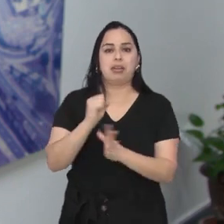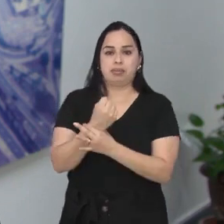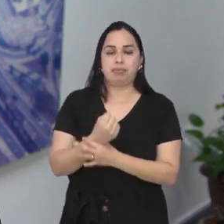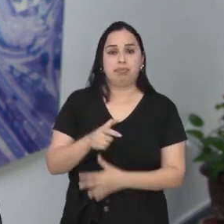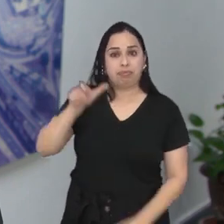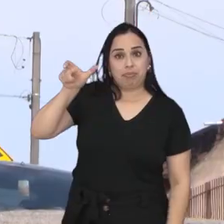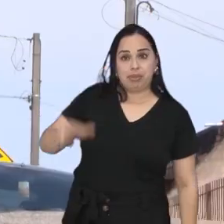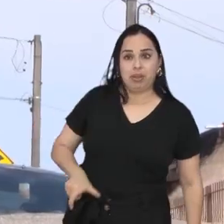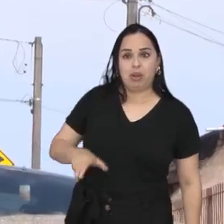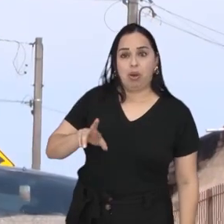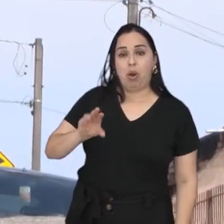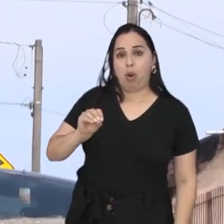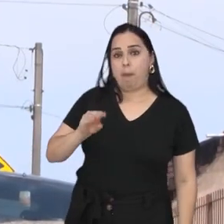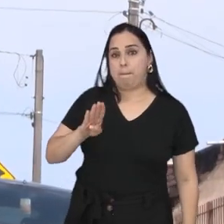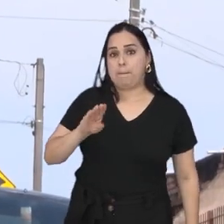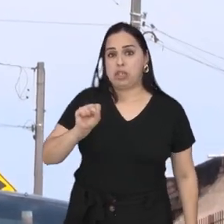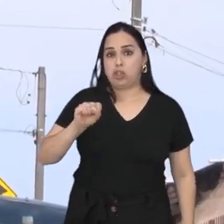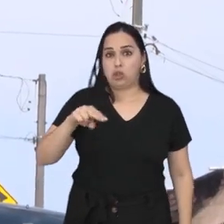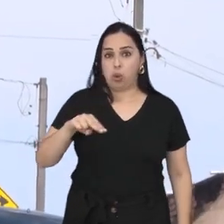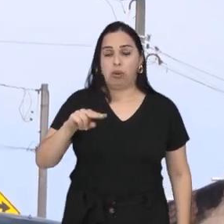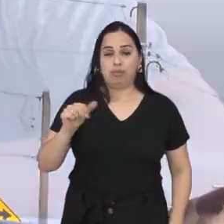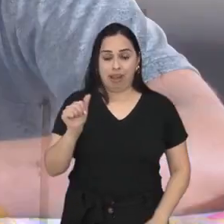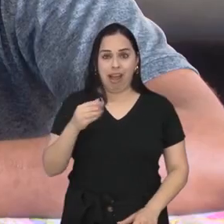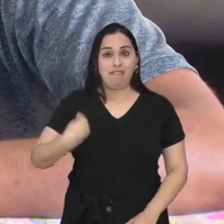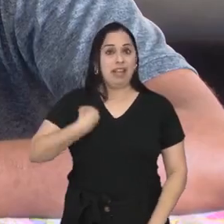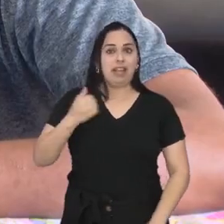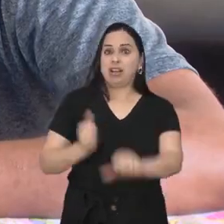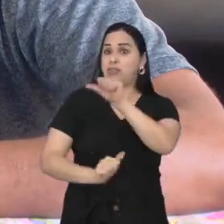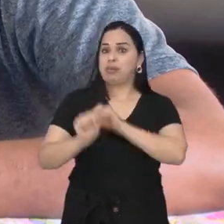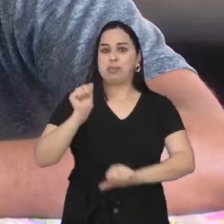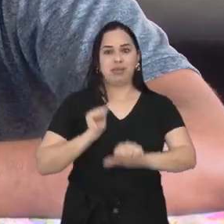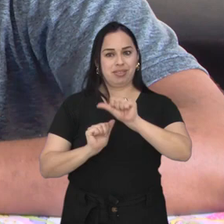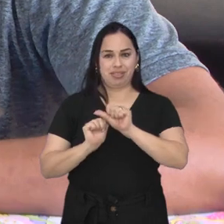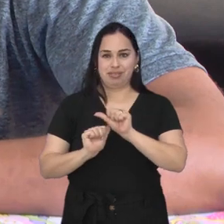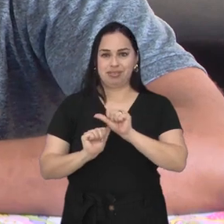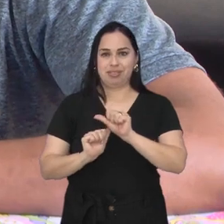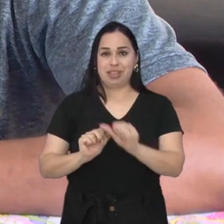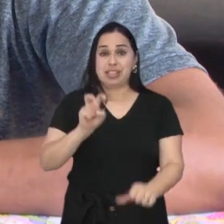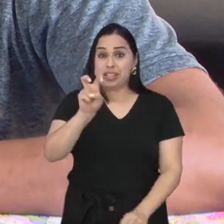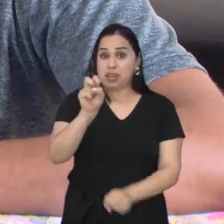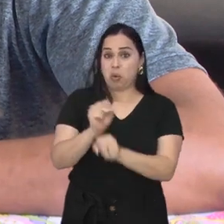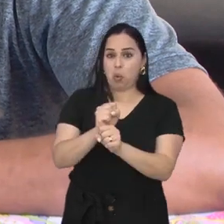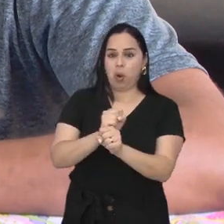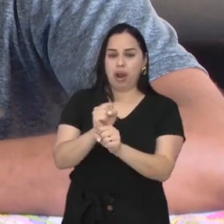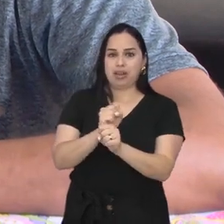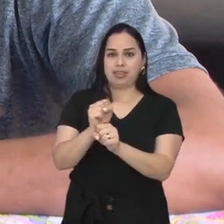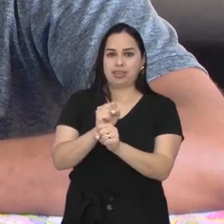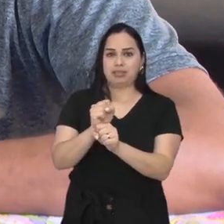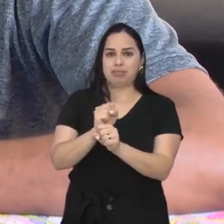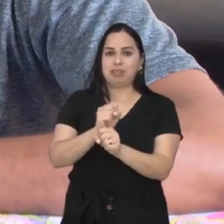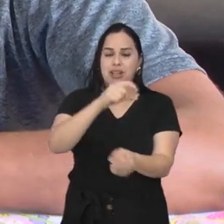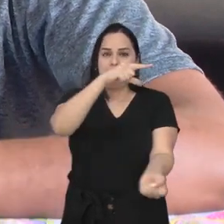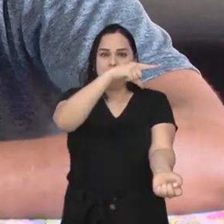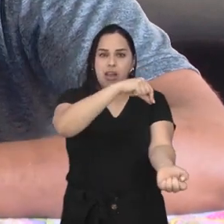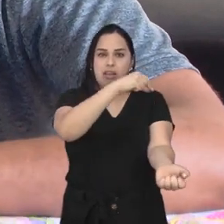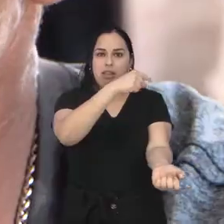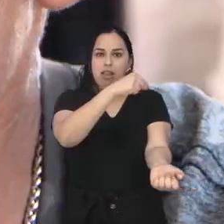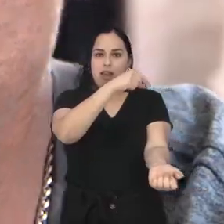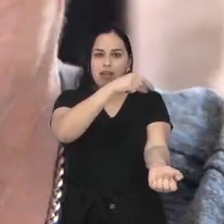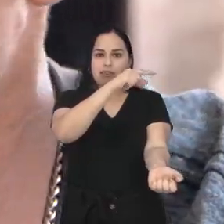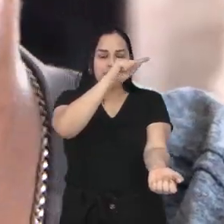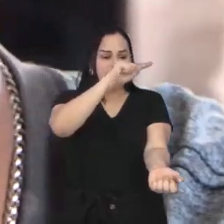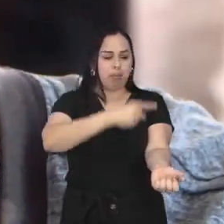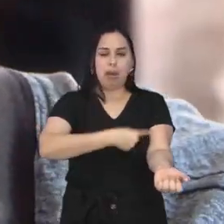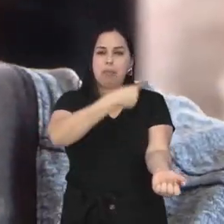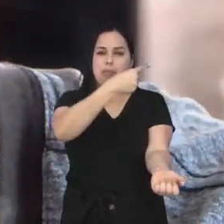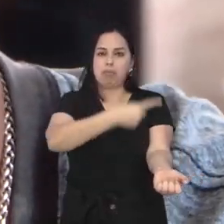essa segurança. A história do Robson foi transformada por um gesto de amor ao próximo. Foram cinco anos de